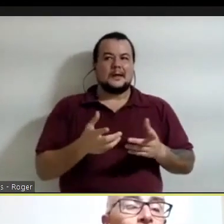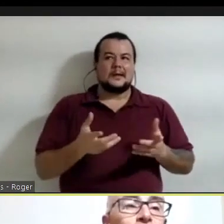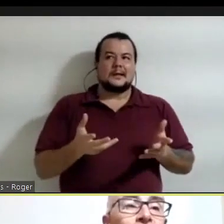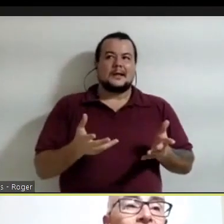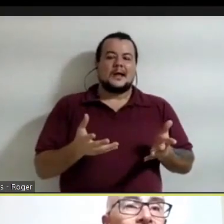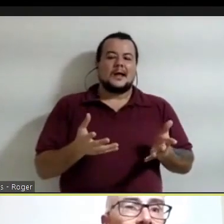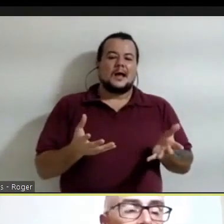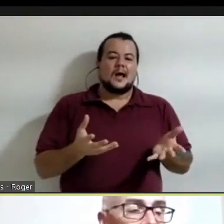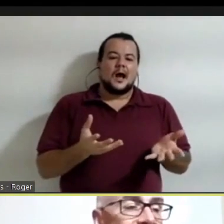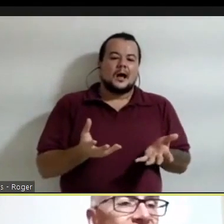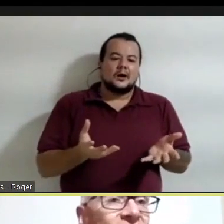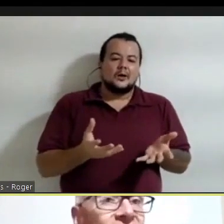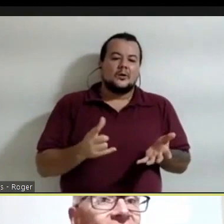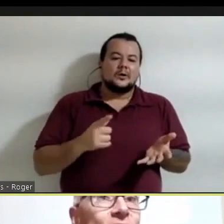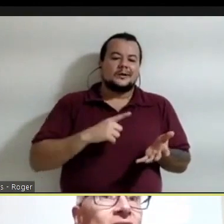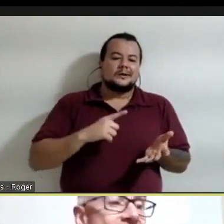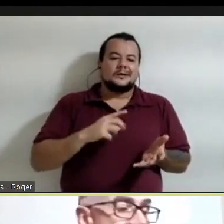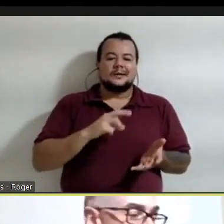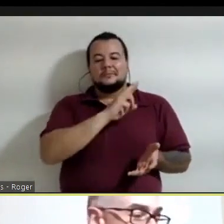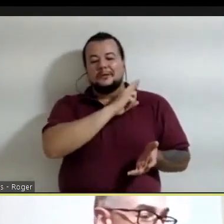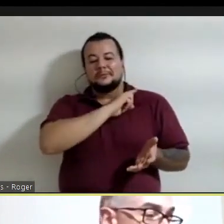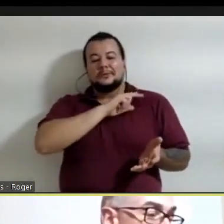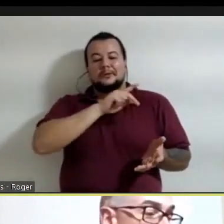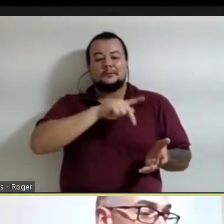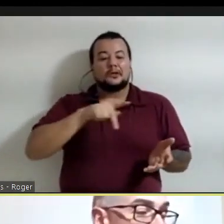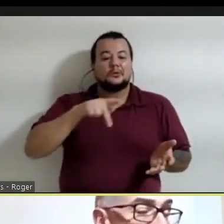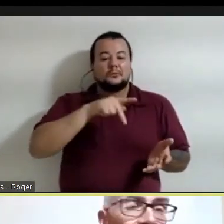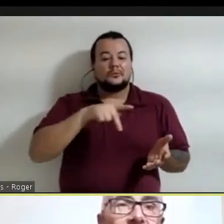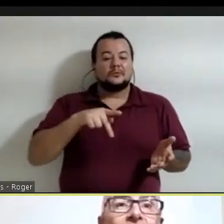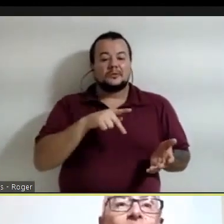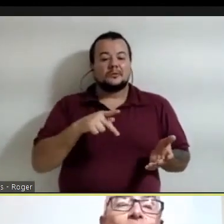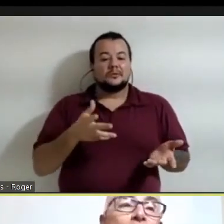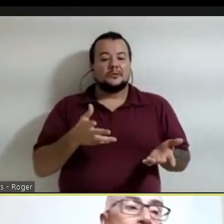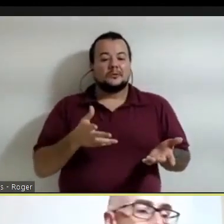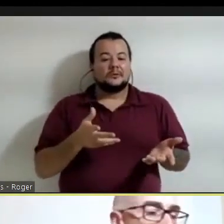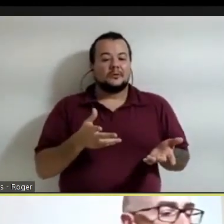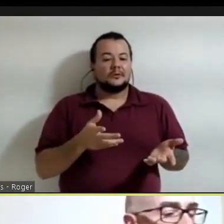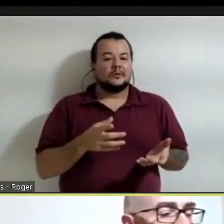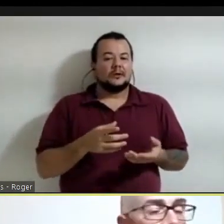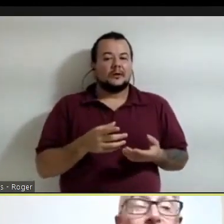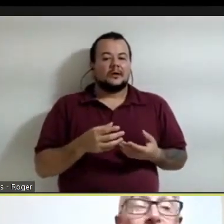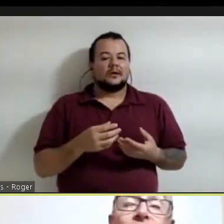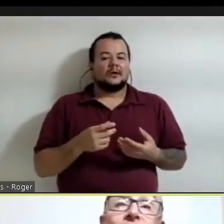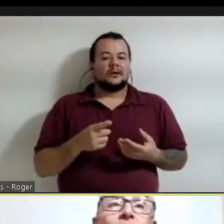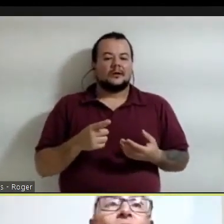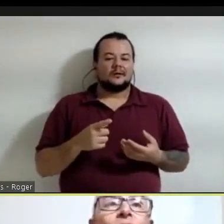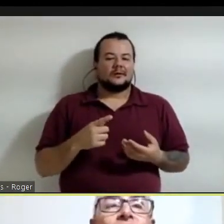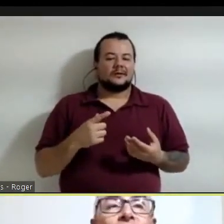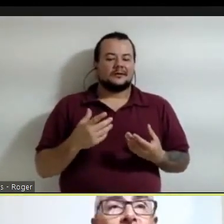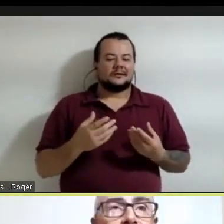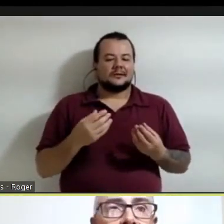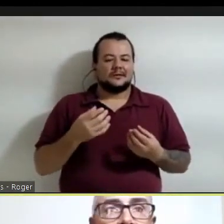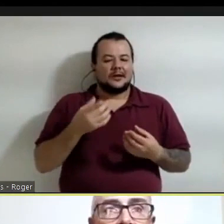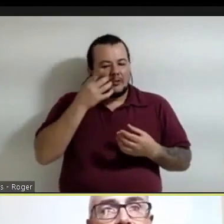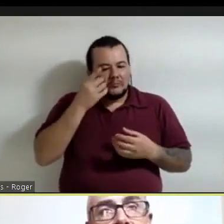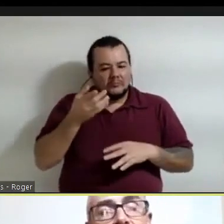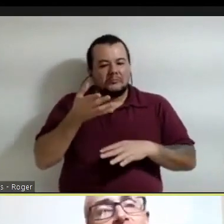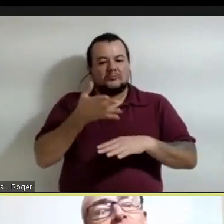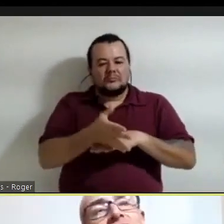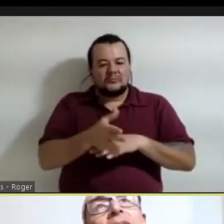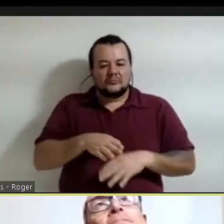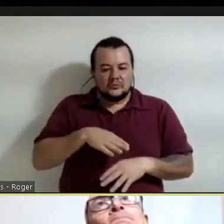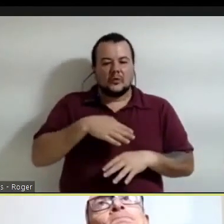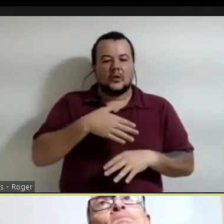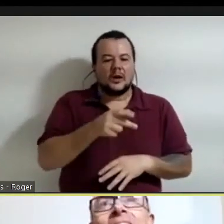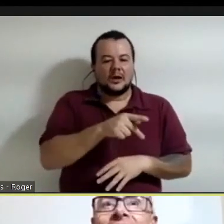digamos, participação decidida e valente. Depois, o processo em nosso caso, o gestionamos através, por